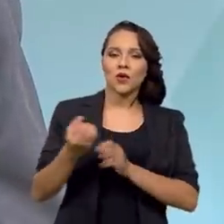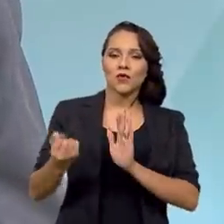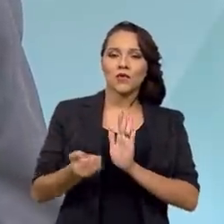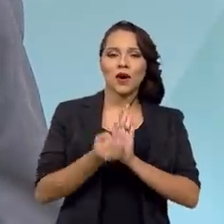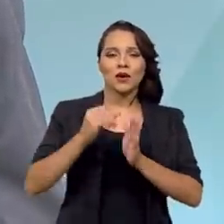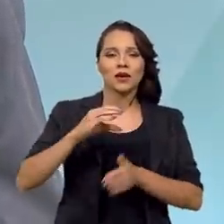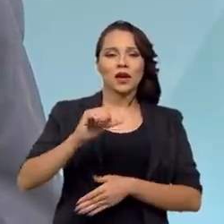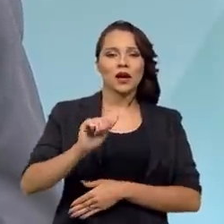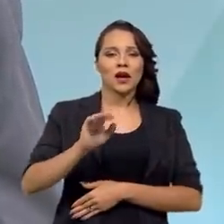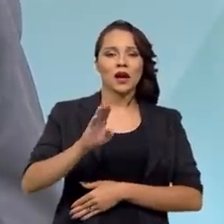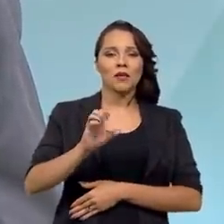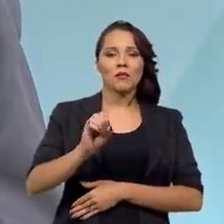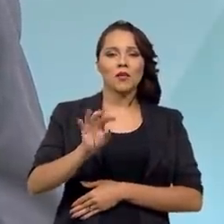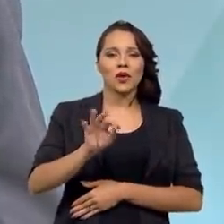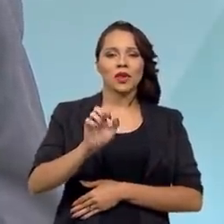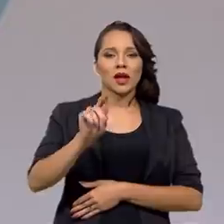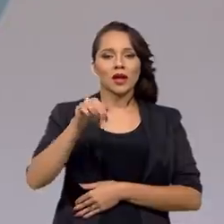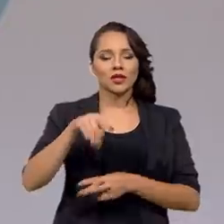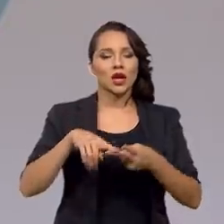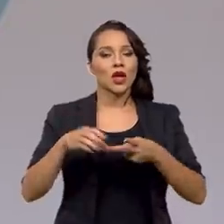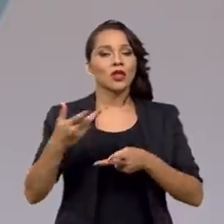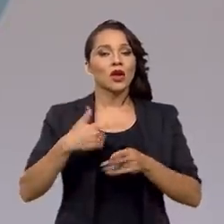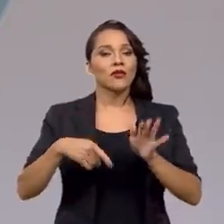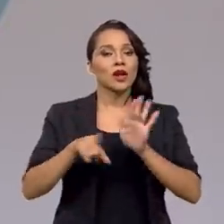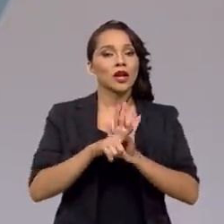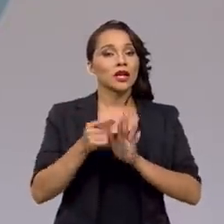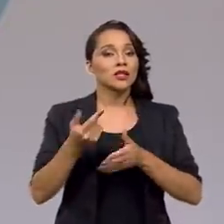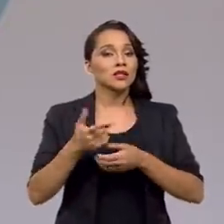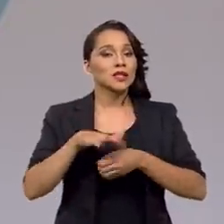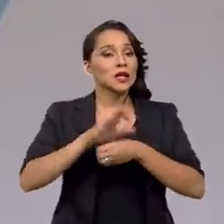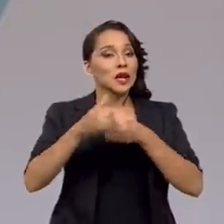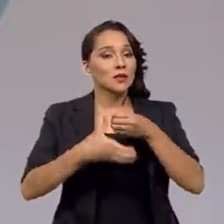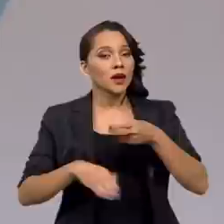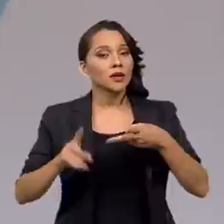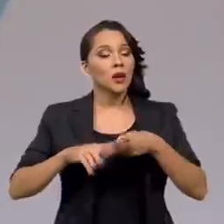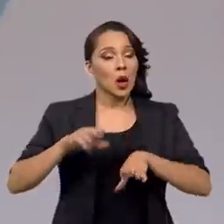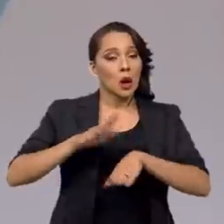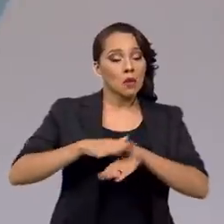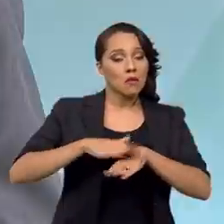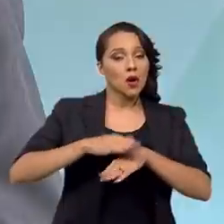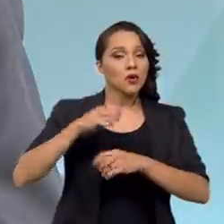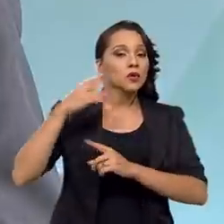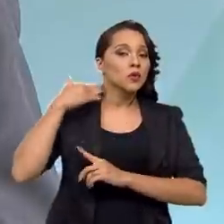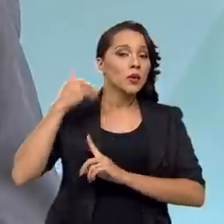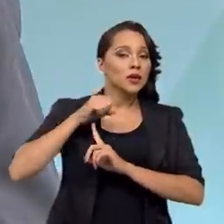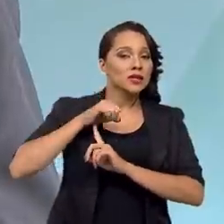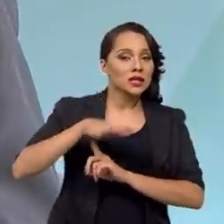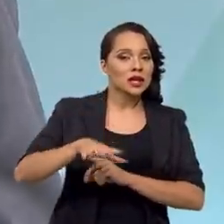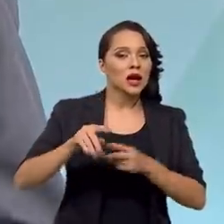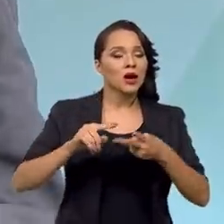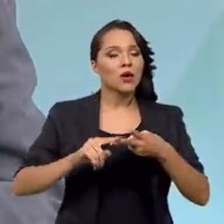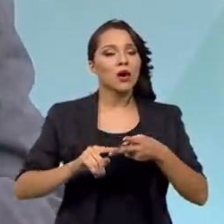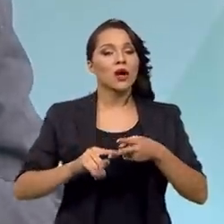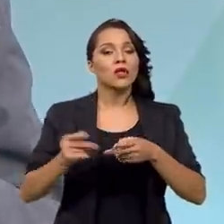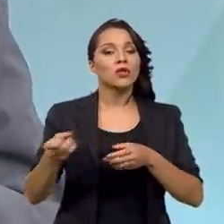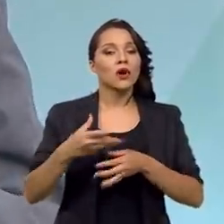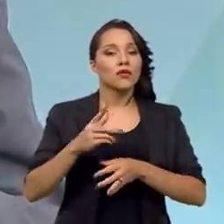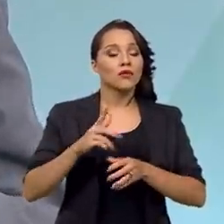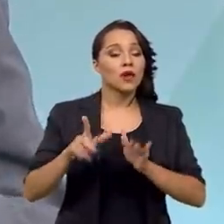da cabotagem, nova lei de saneamento, autonomia do Banco Central, nova lei de falências, nova lei de ferrovias,